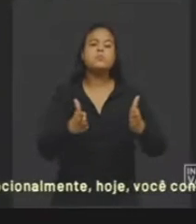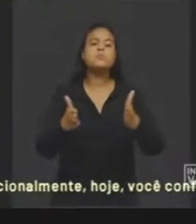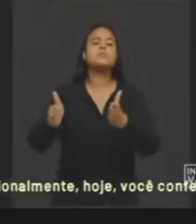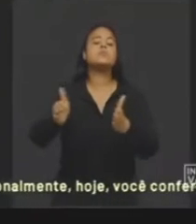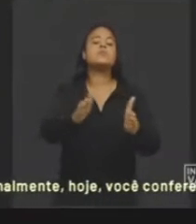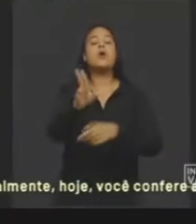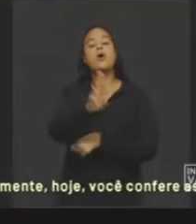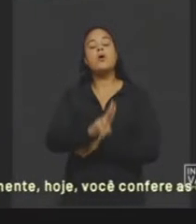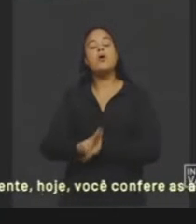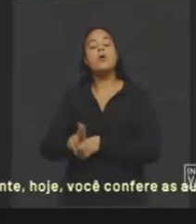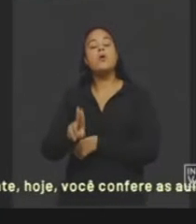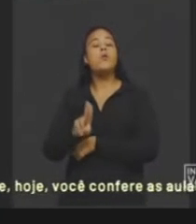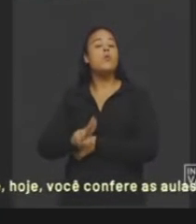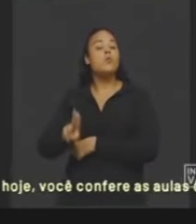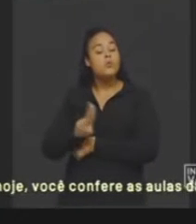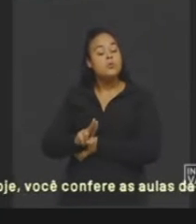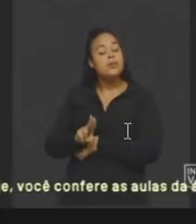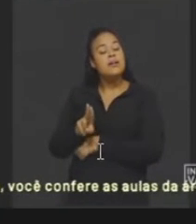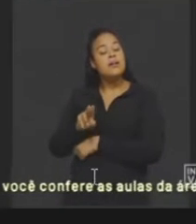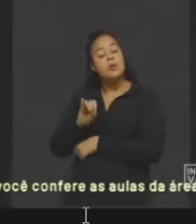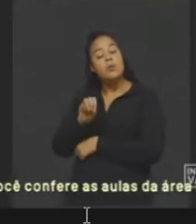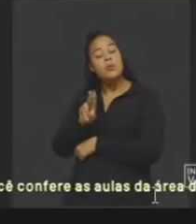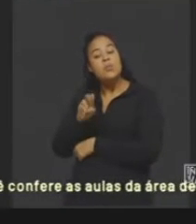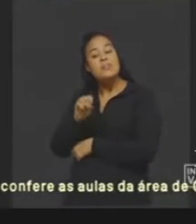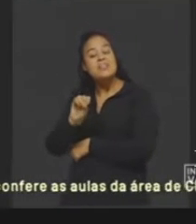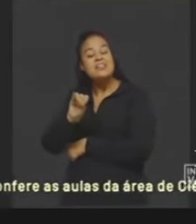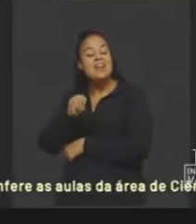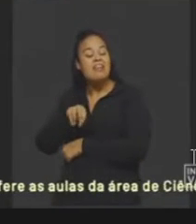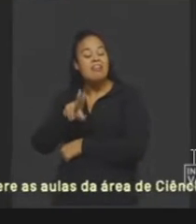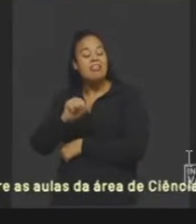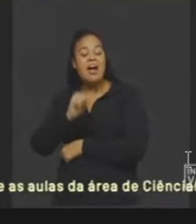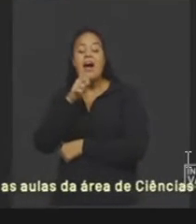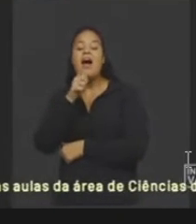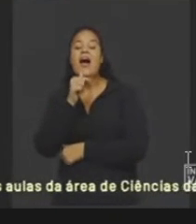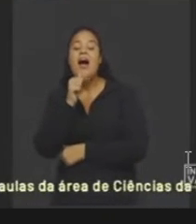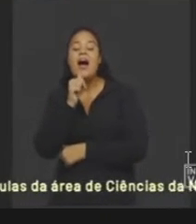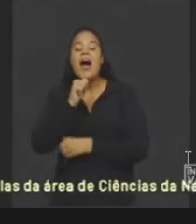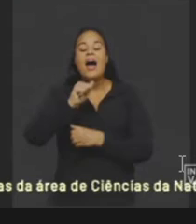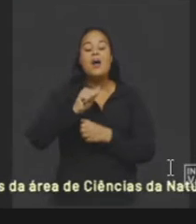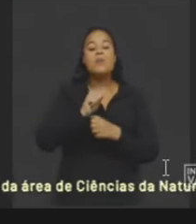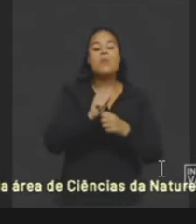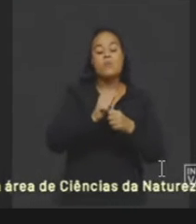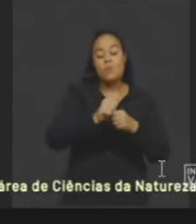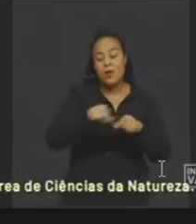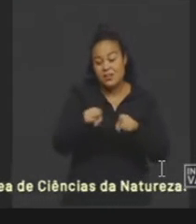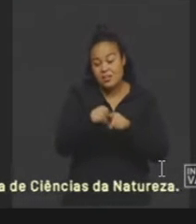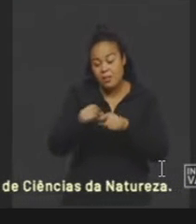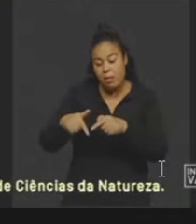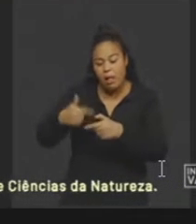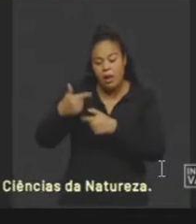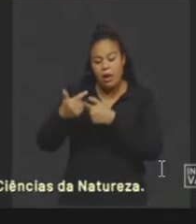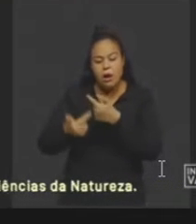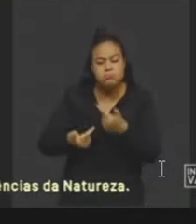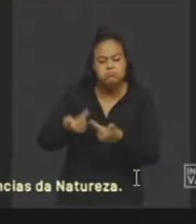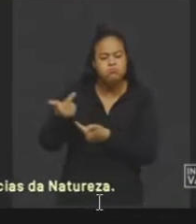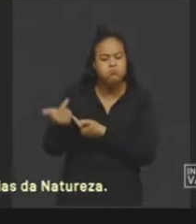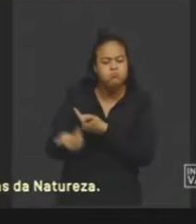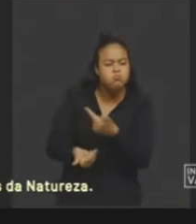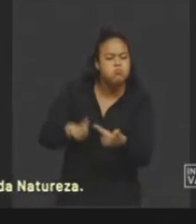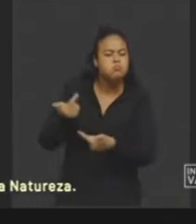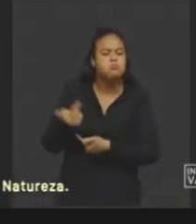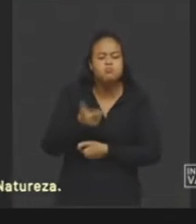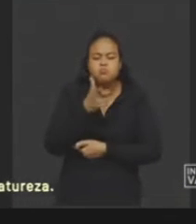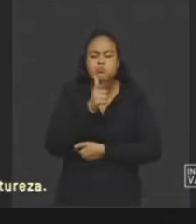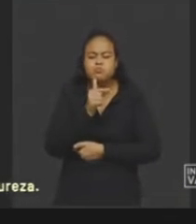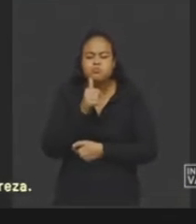usinas hidrelétricas. As famosas hidrelétricas, eu podia falar também em energia hidrelétrica, é comum também esse termo, e as